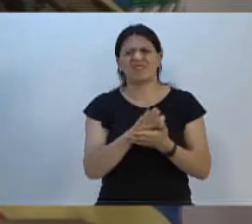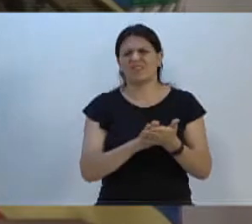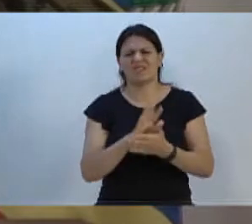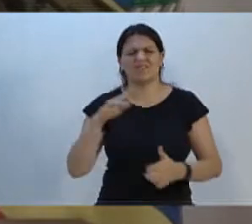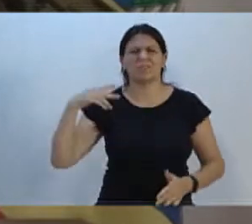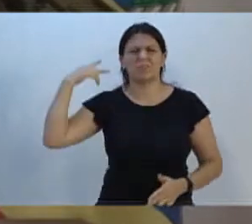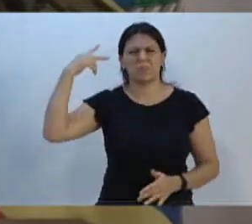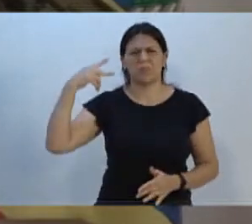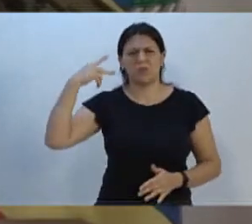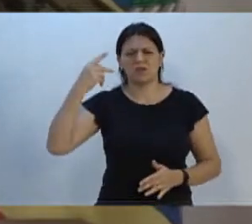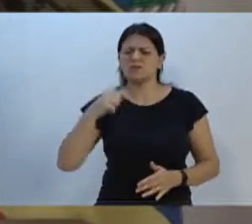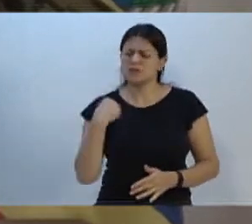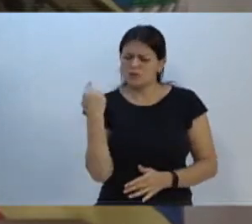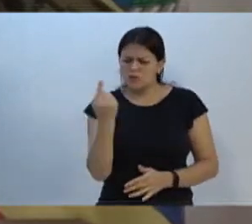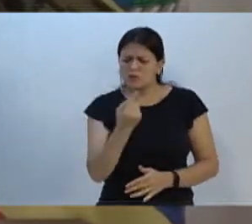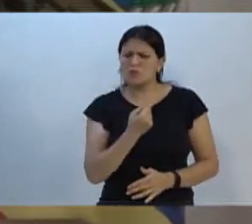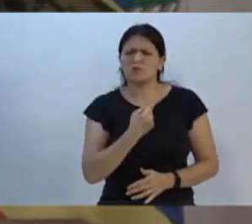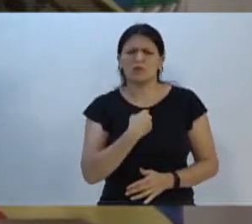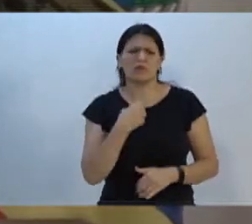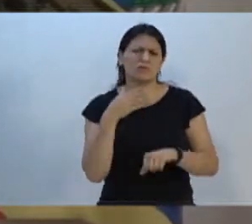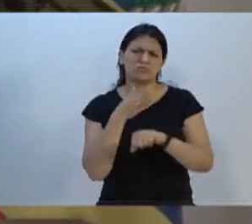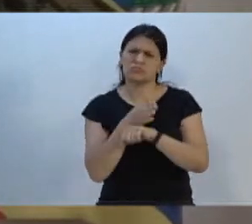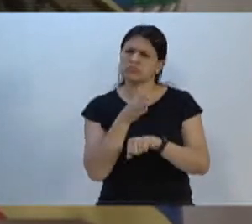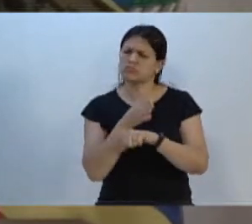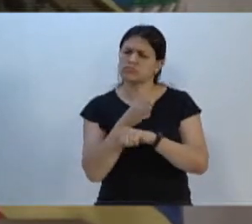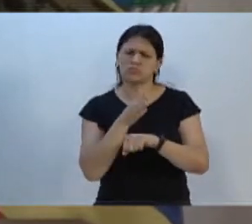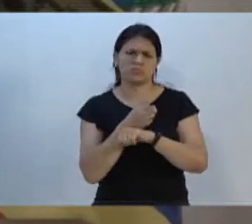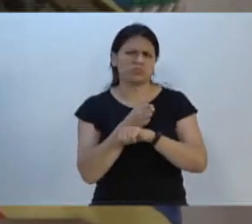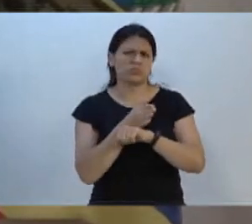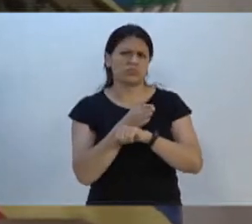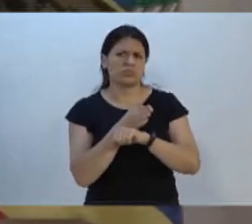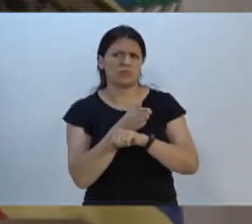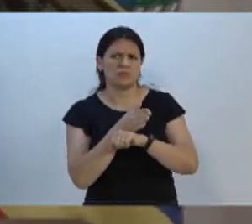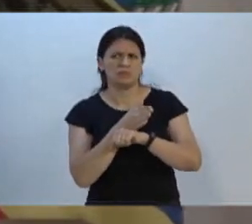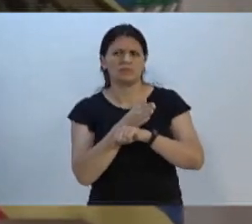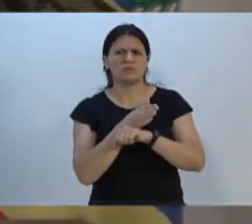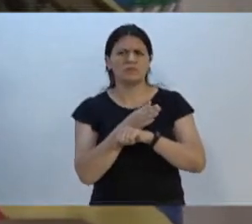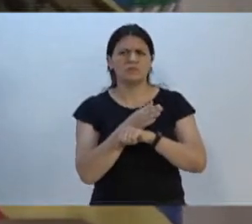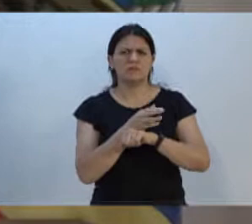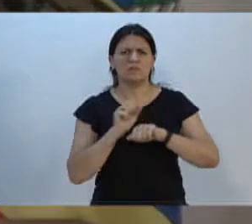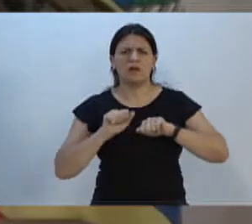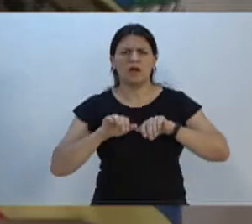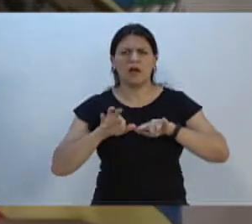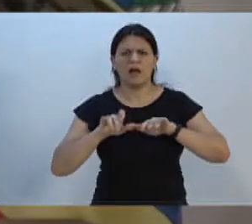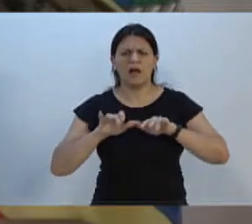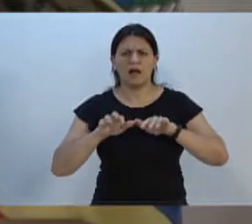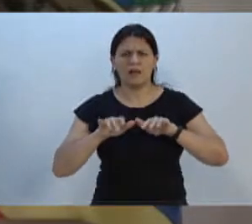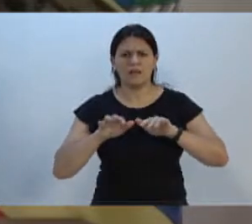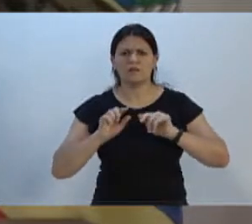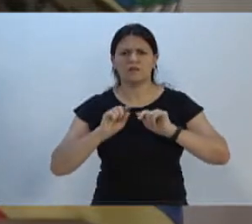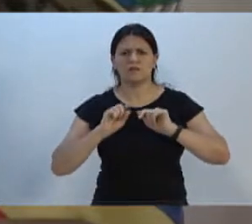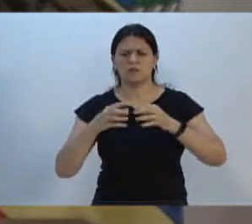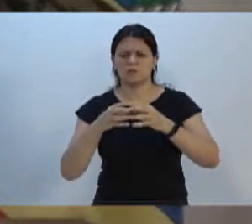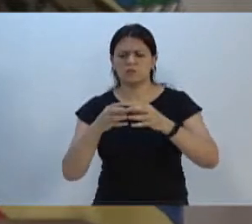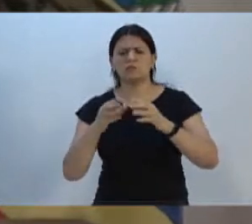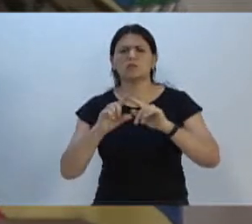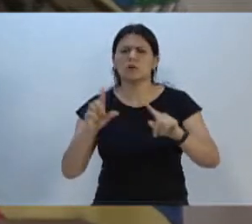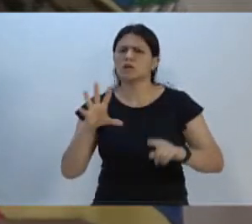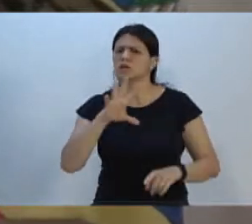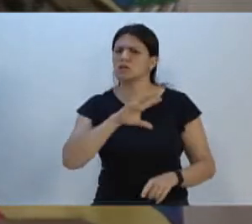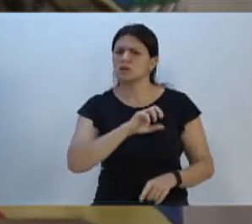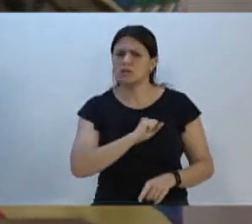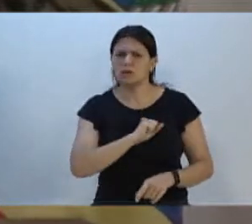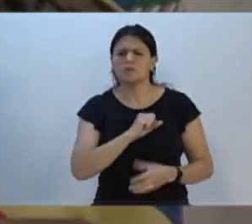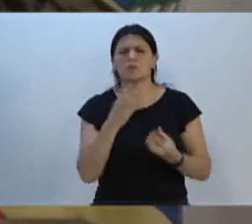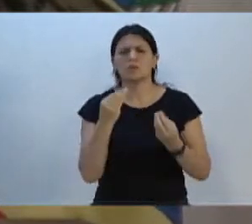nós, eu digo nós, eu não faço parte, não estou nenhuma ata de nenhum clube, mas tenho amor pelo Bandeirantes e luto pelo